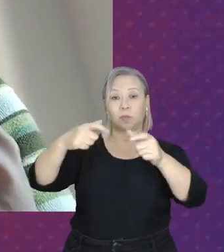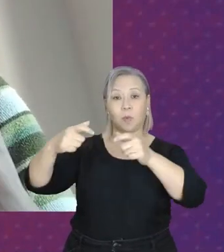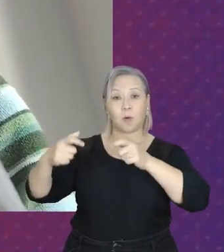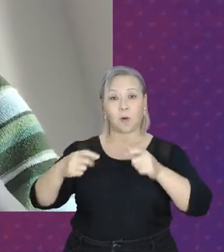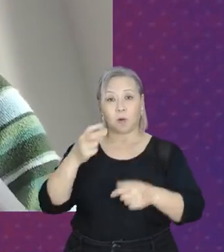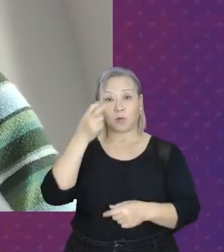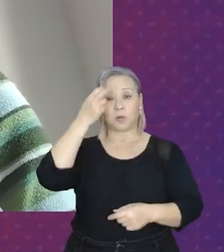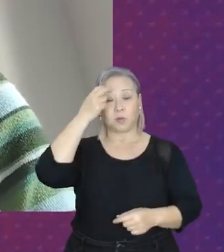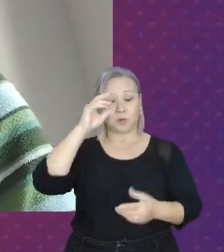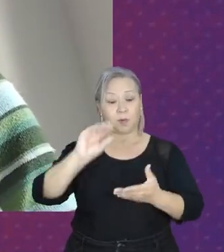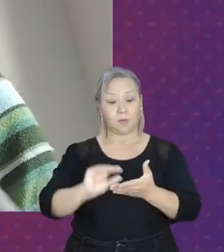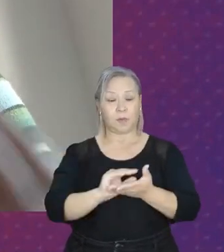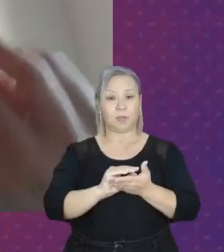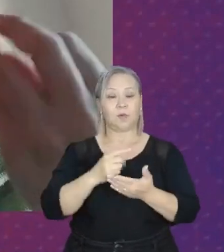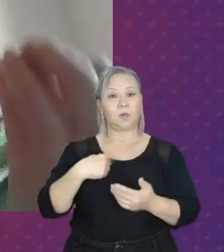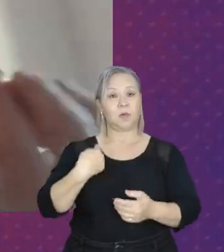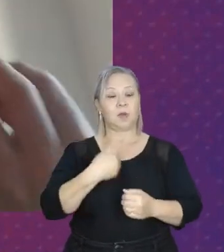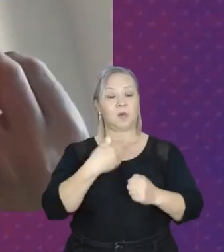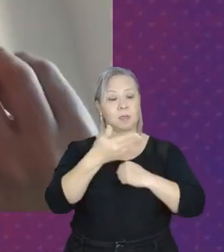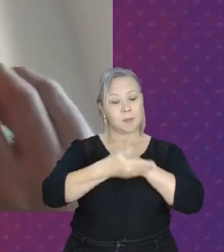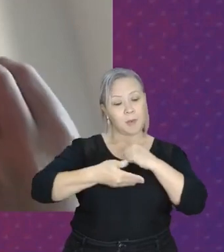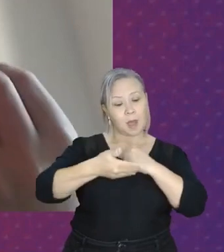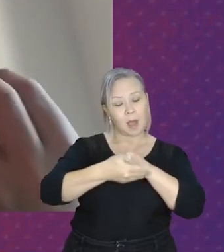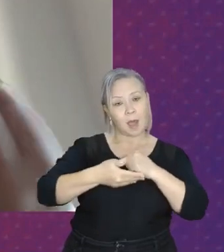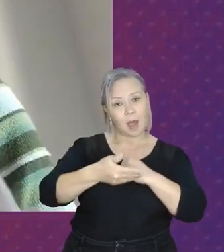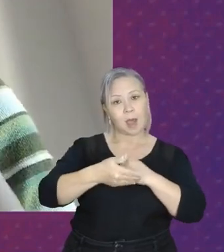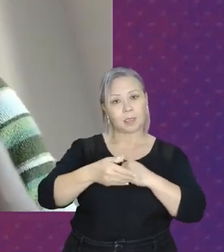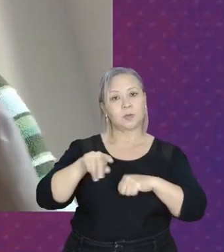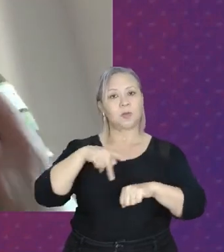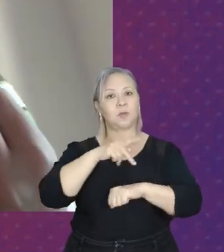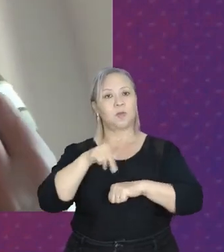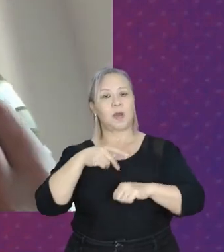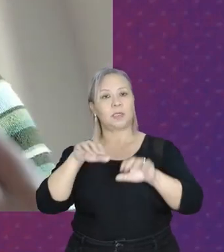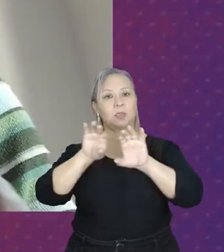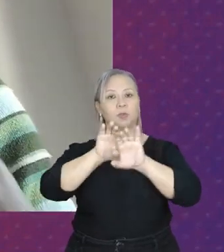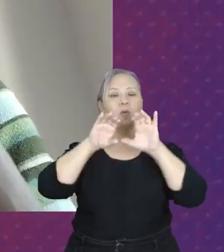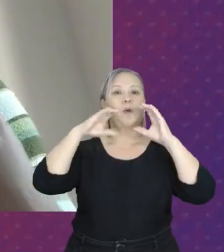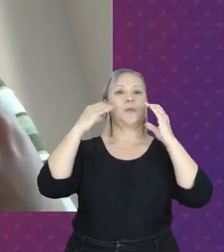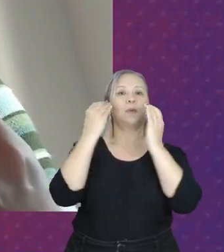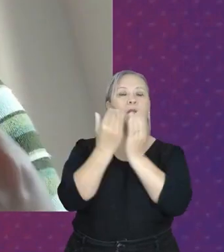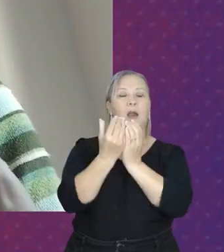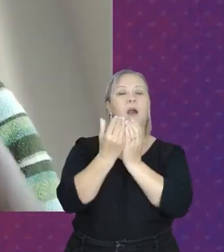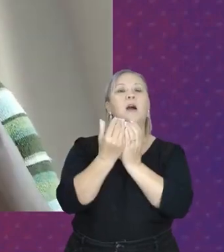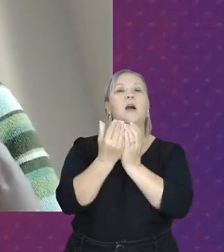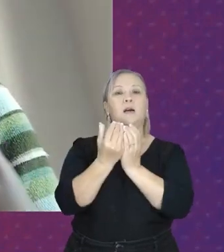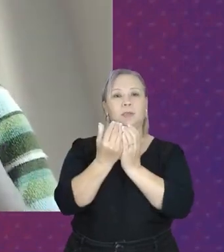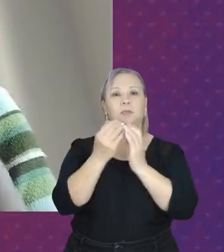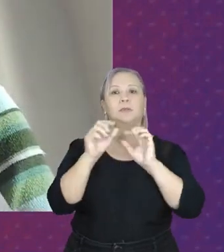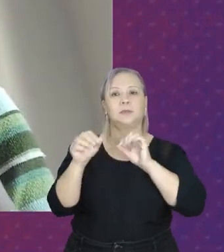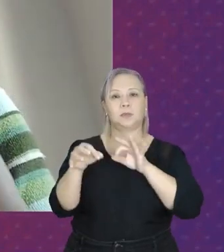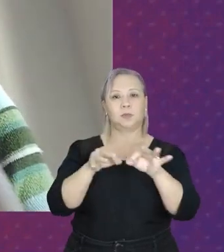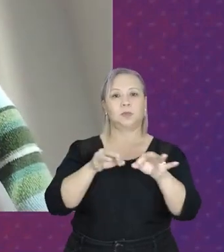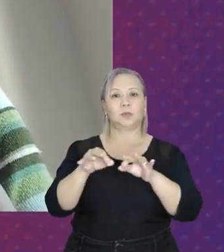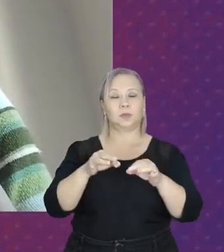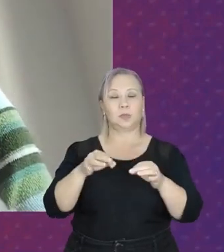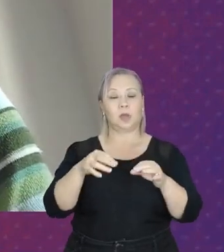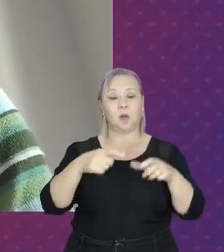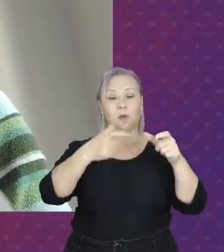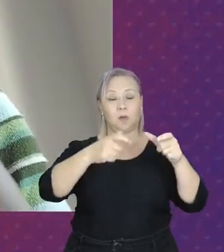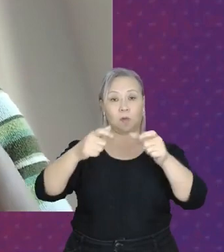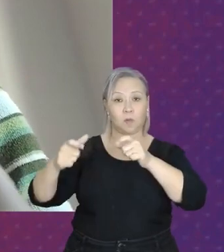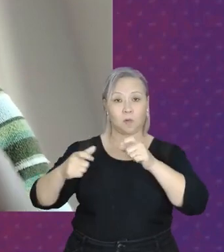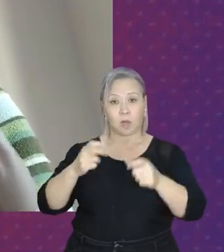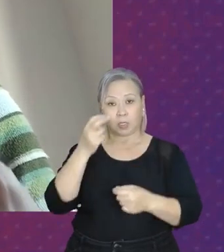cultura na nossa base, nas bases do nosso país, nas comunidades, as comunidades construindo pontos de cultura